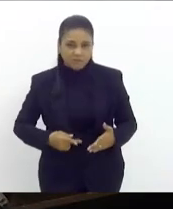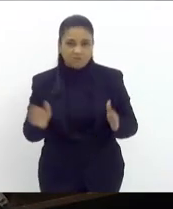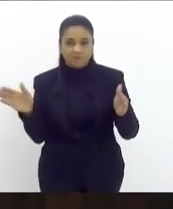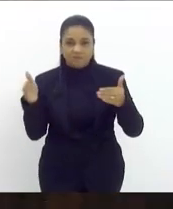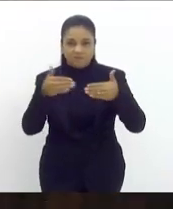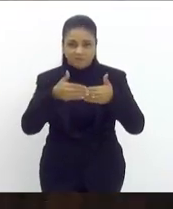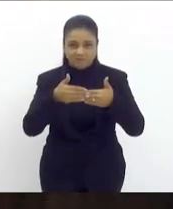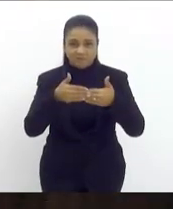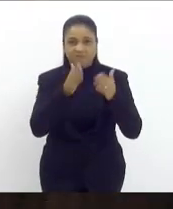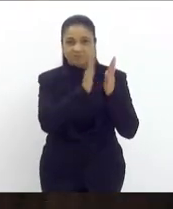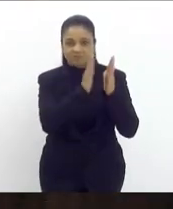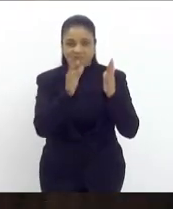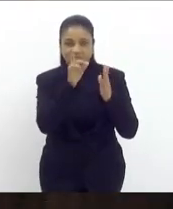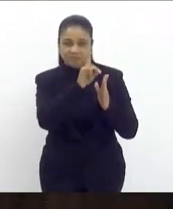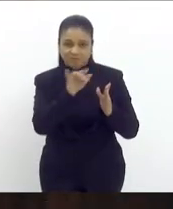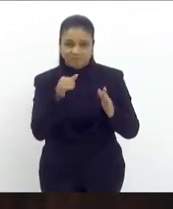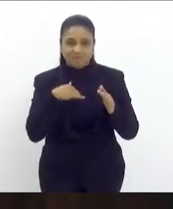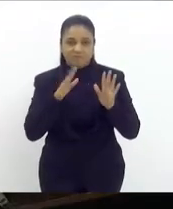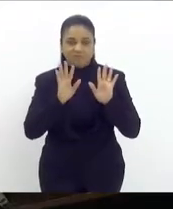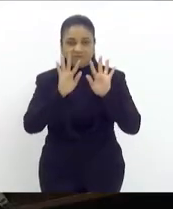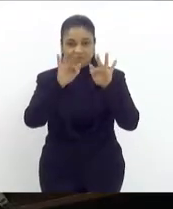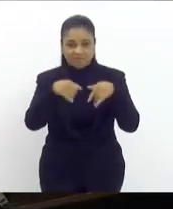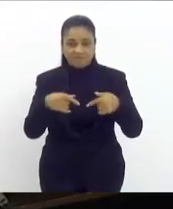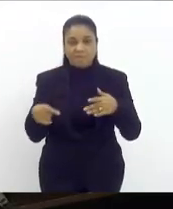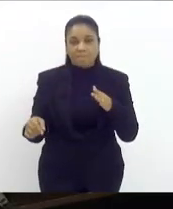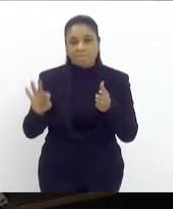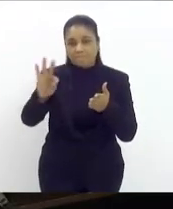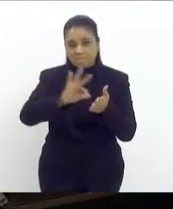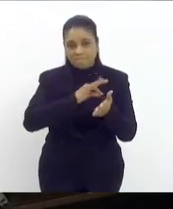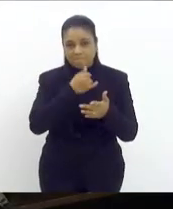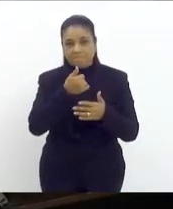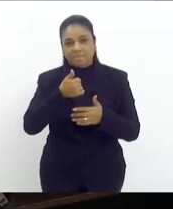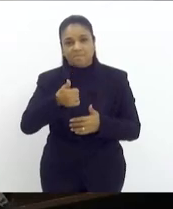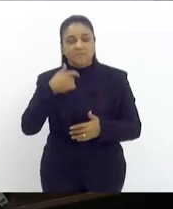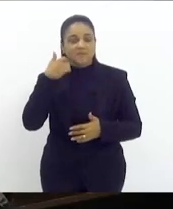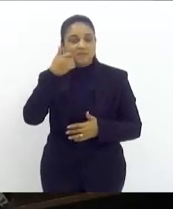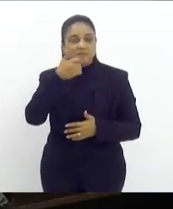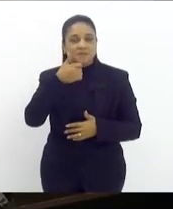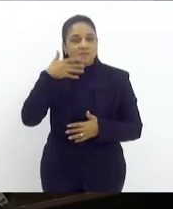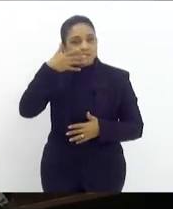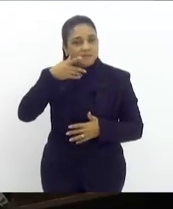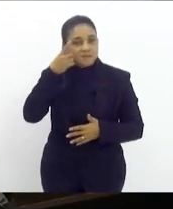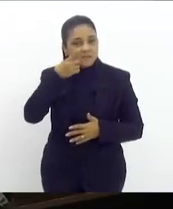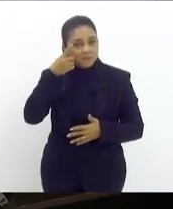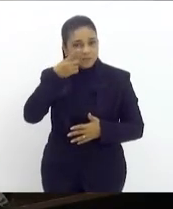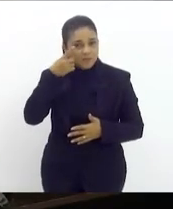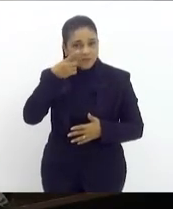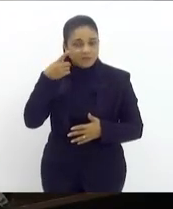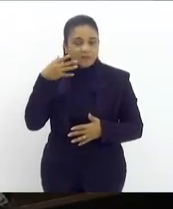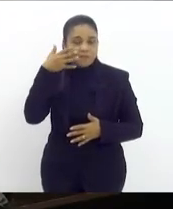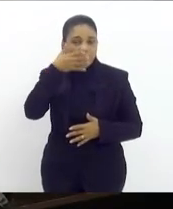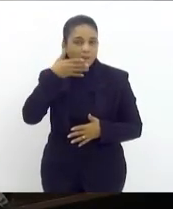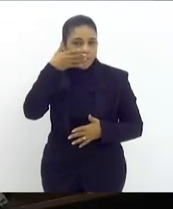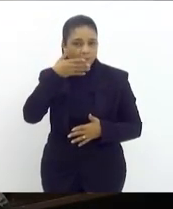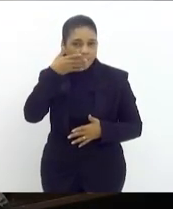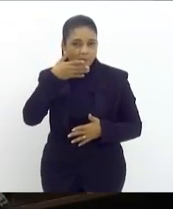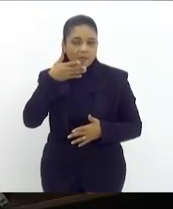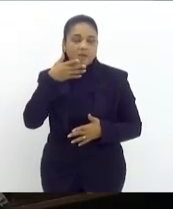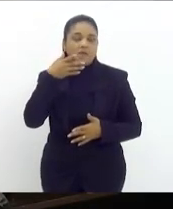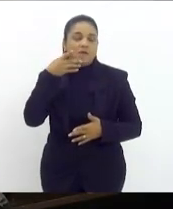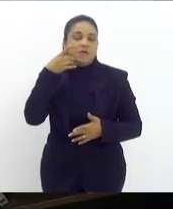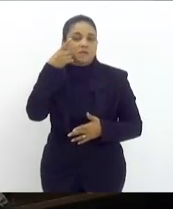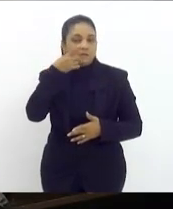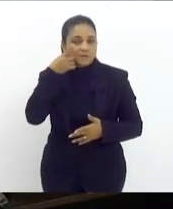inicia esse expediente final o primeiro orador inscrito é a nobre deputada Élica Takimoto vossa excelência tem 10 minutos para sua